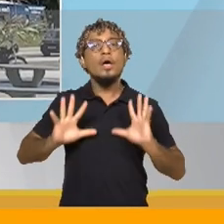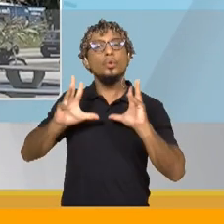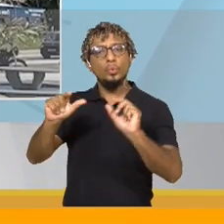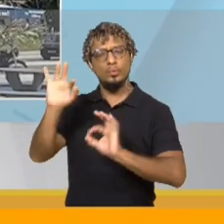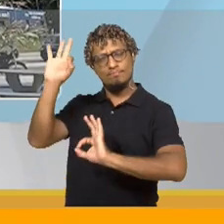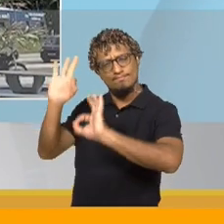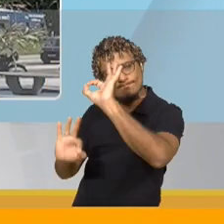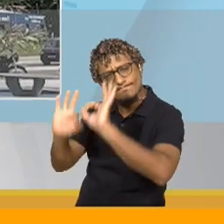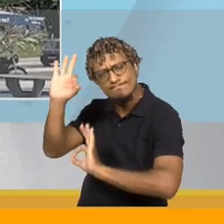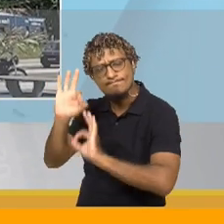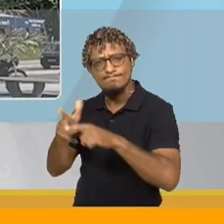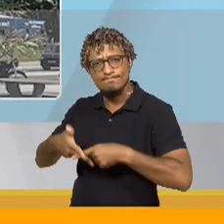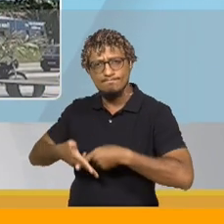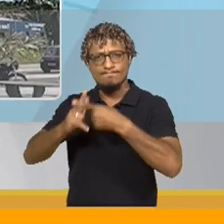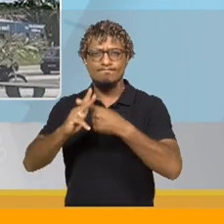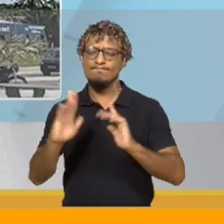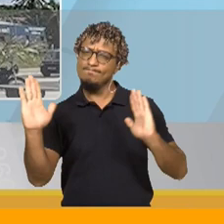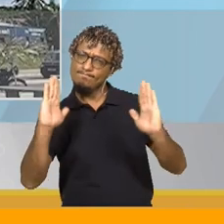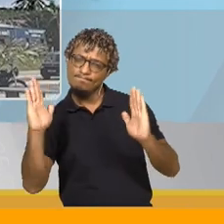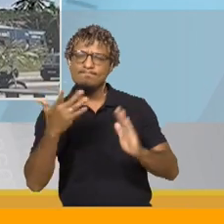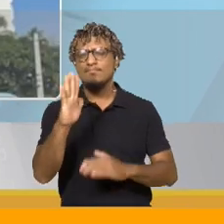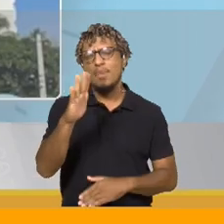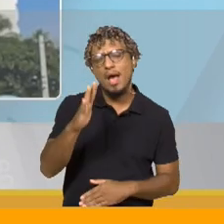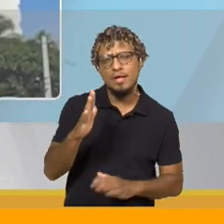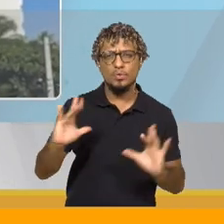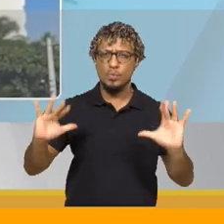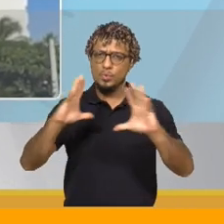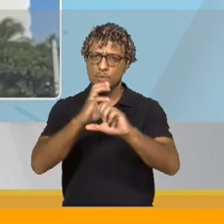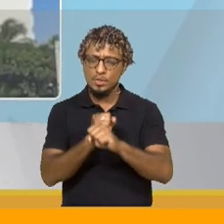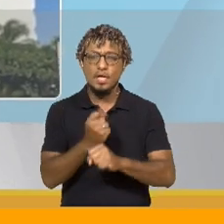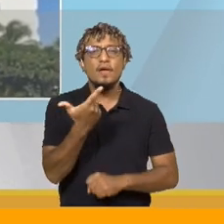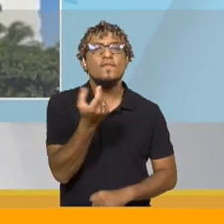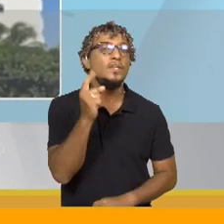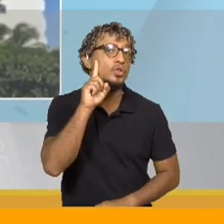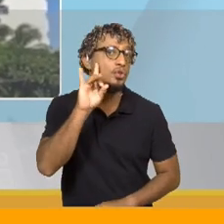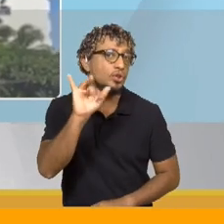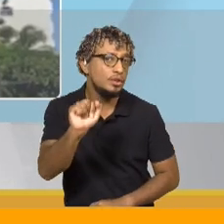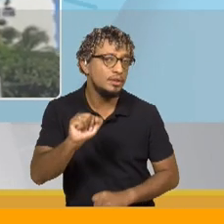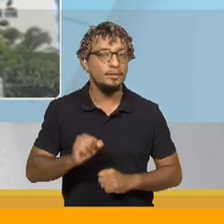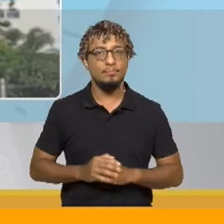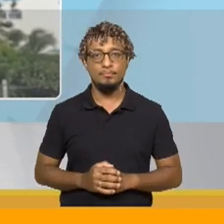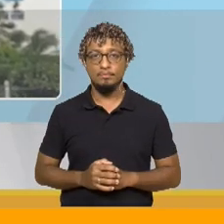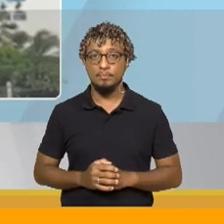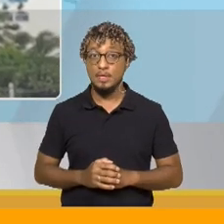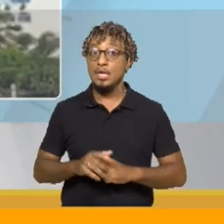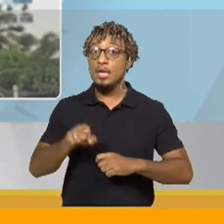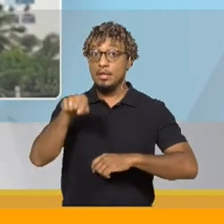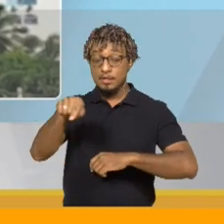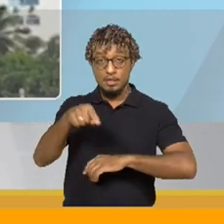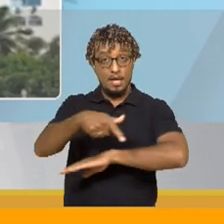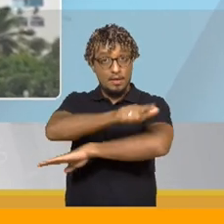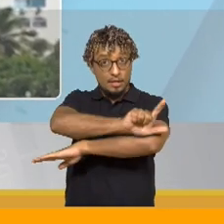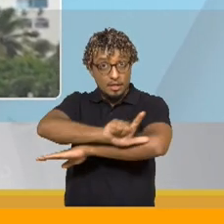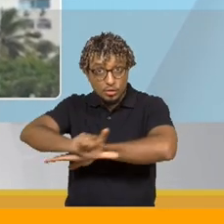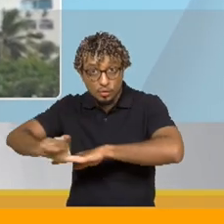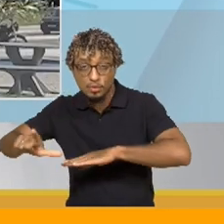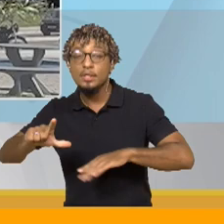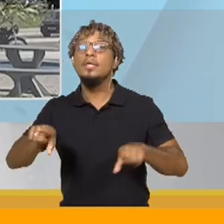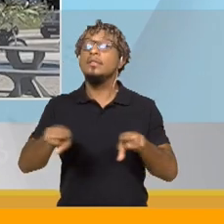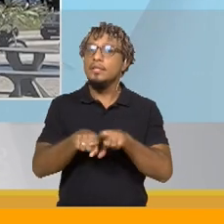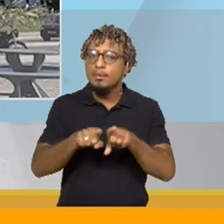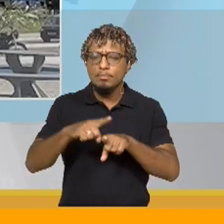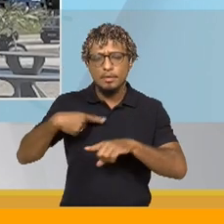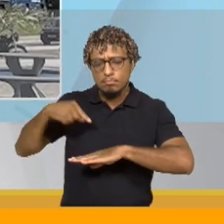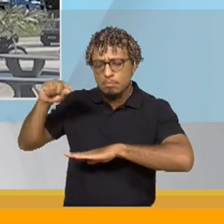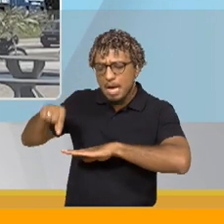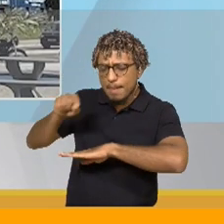reconstruídos. E a previsão é de que o procedimento seja concluído em 20 dias. Na extensão da Avenida Litorânea, foi realizado